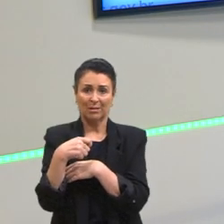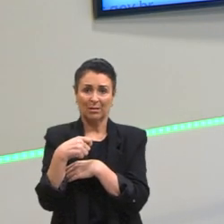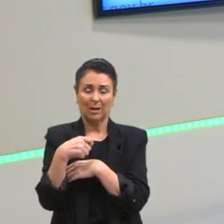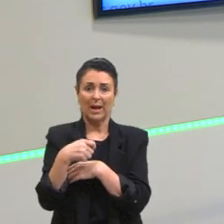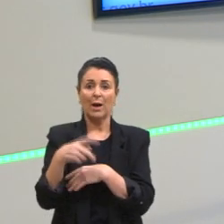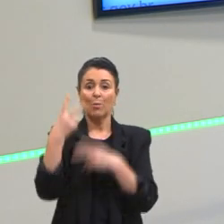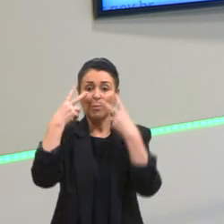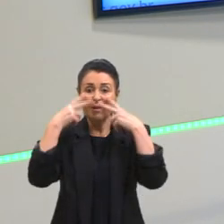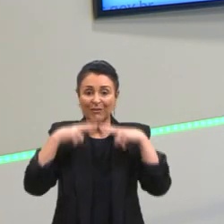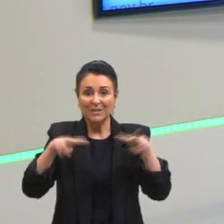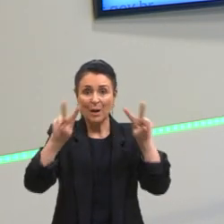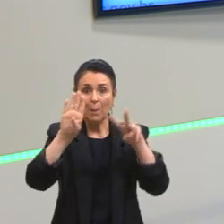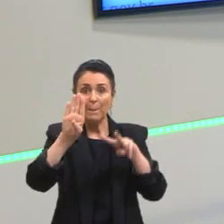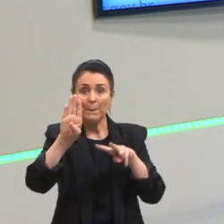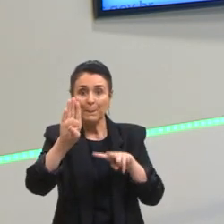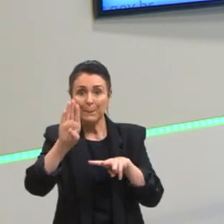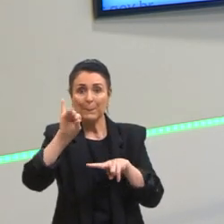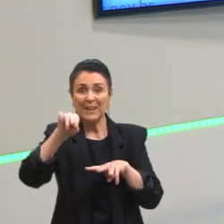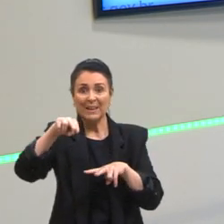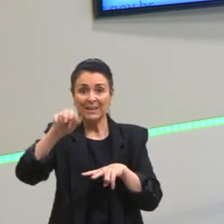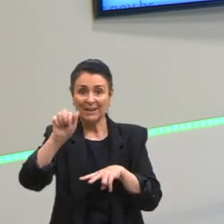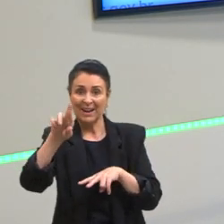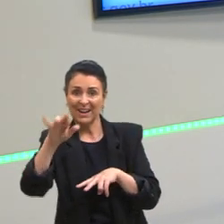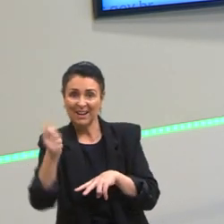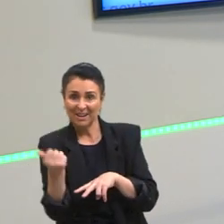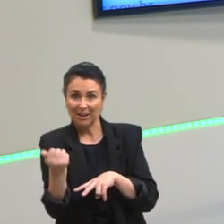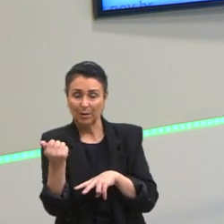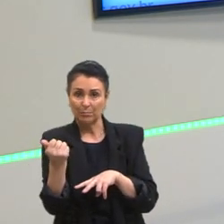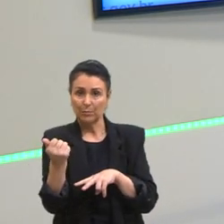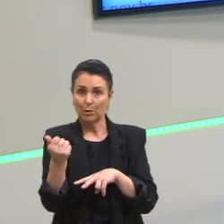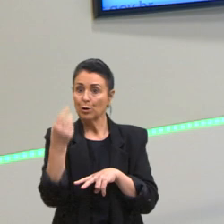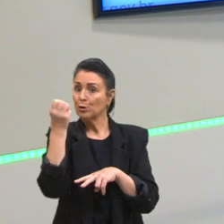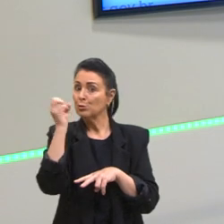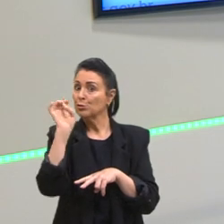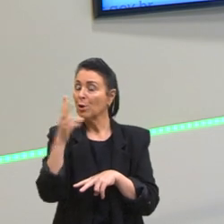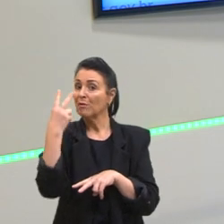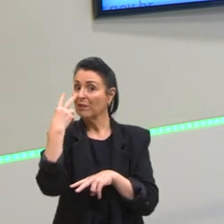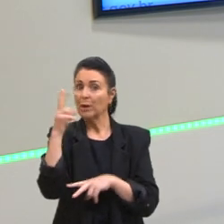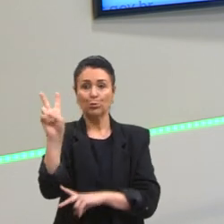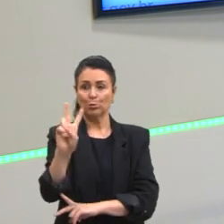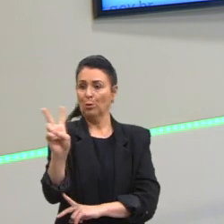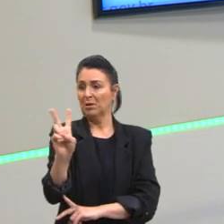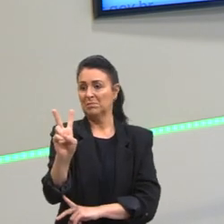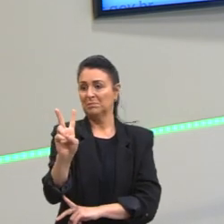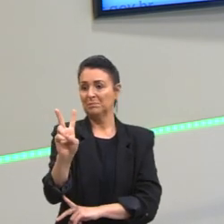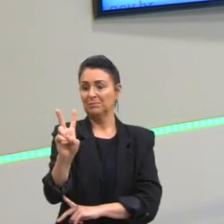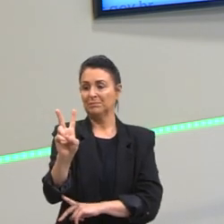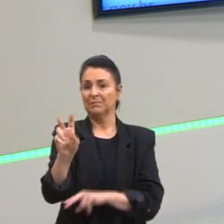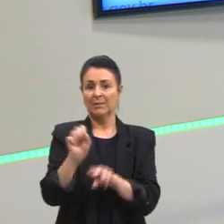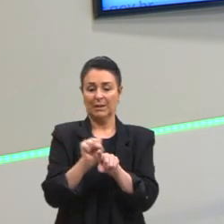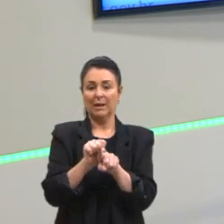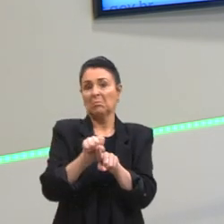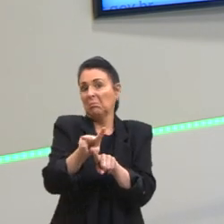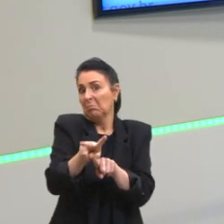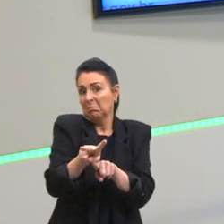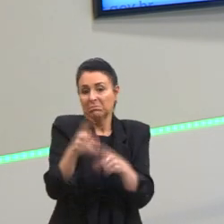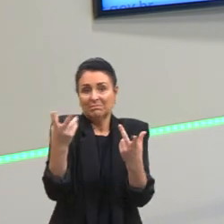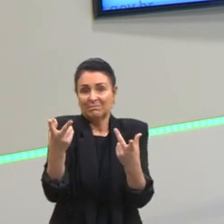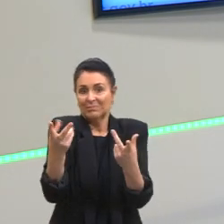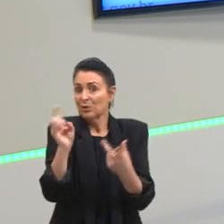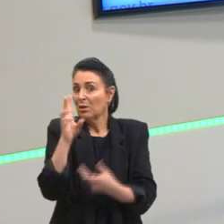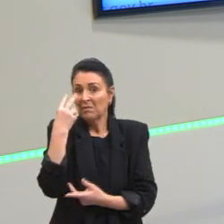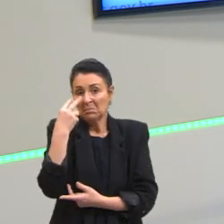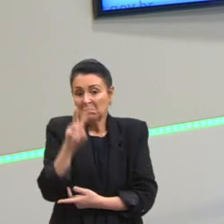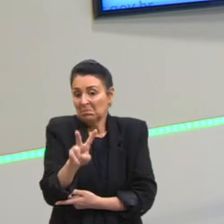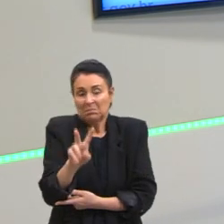binária é senso comum. Existem uma infinidade, uma multiculturalidade, uma pluralidade de coisas